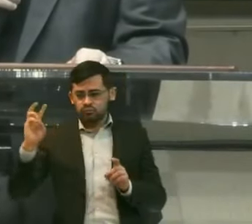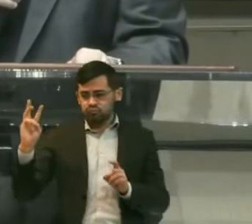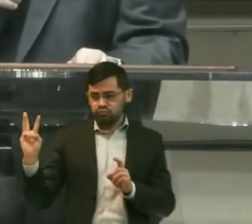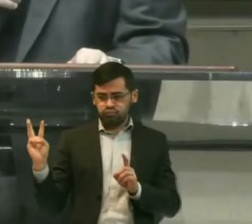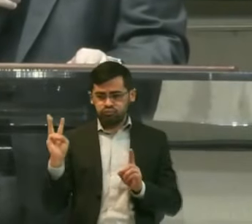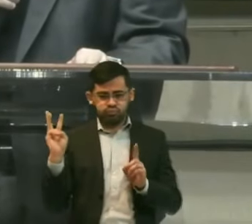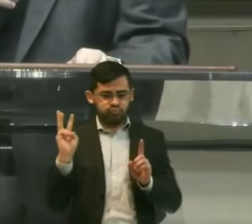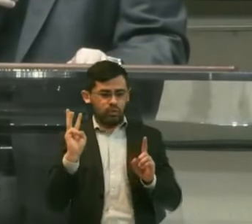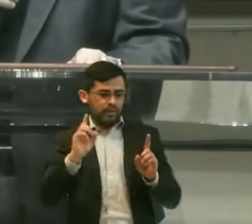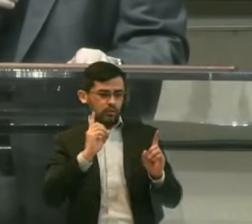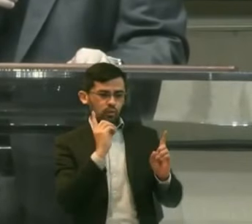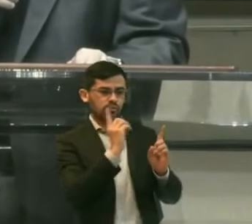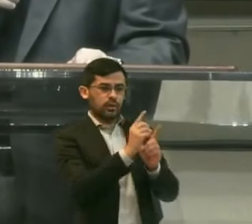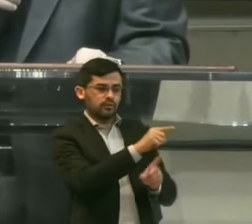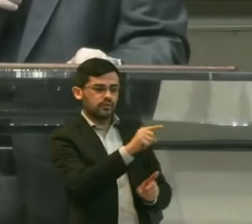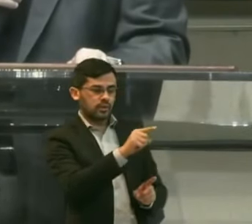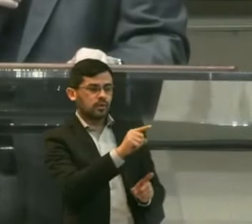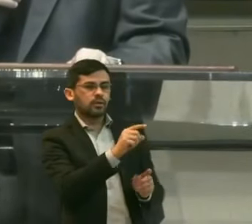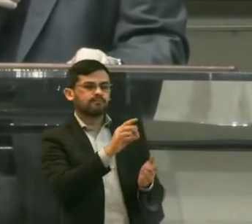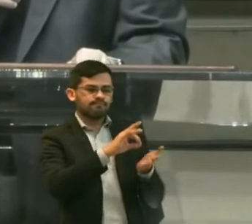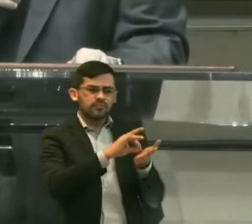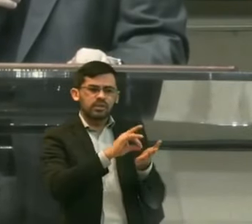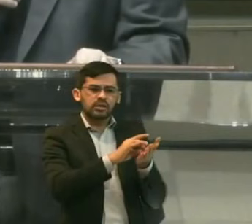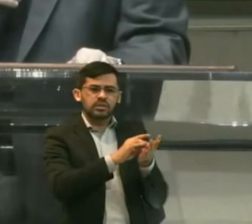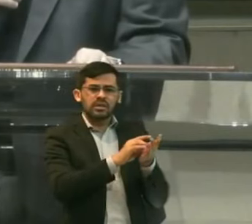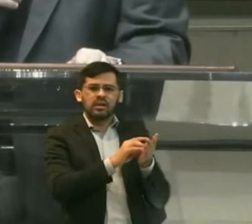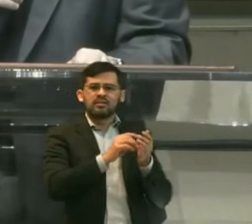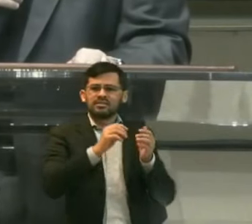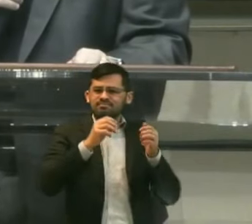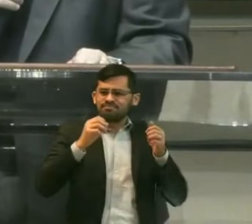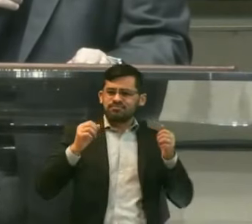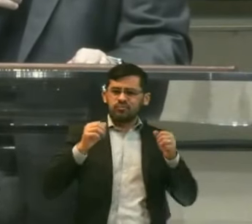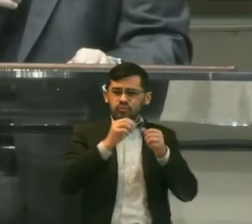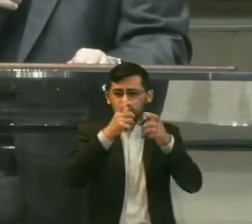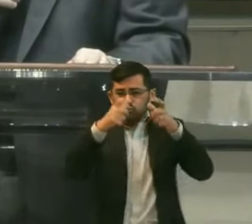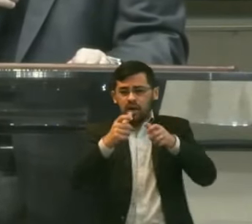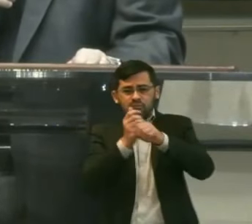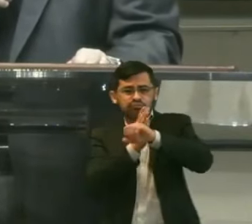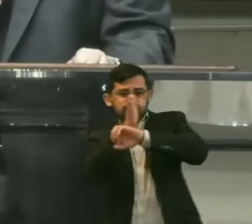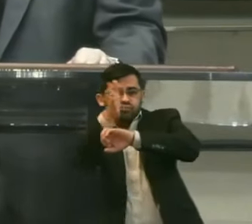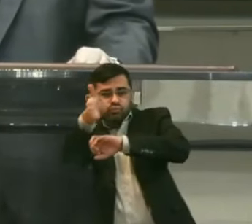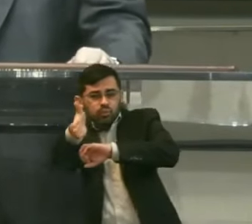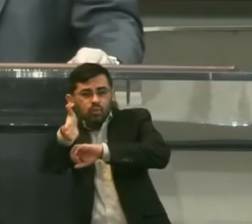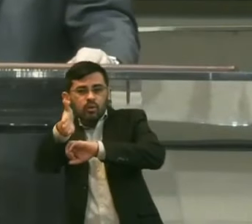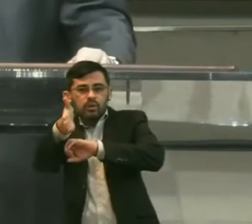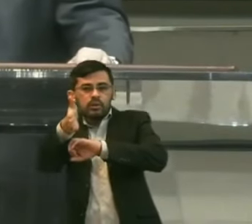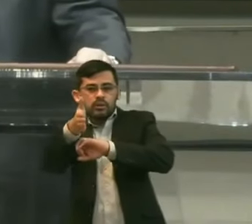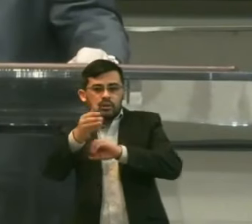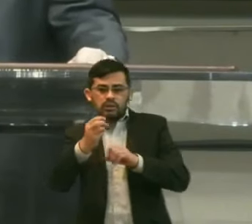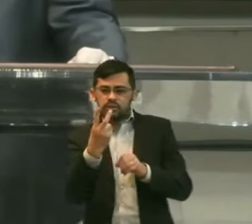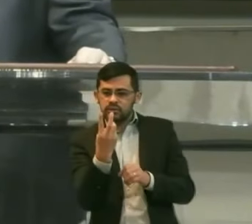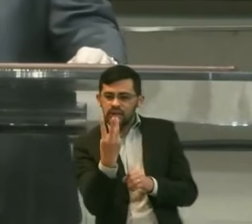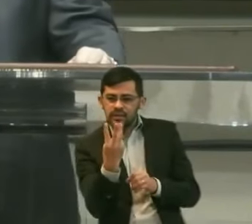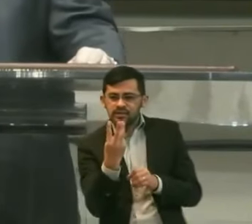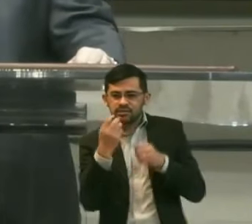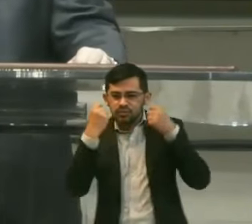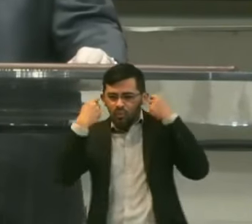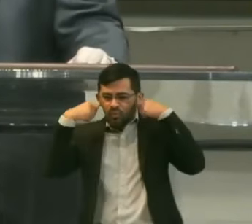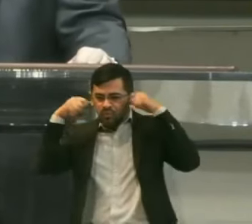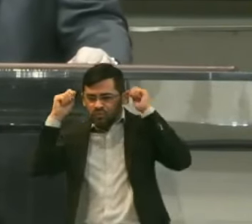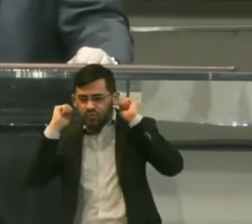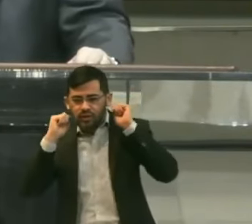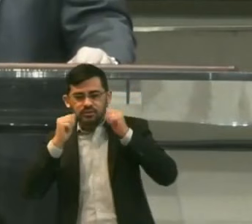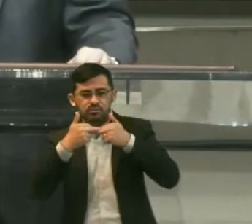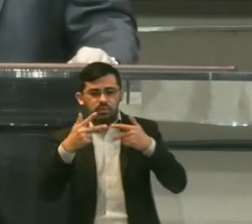Três homens Que vão subindo A Deus Em Betel Um estará levando Três cabritos Outro